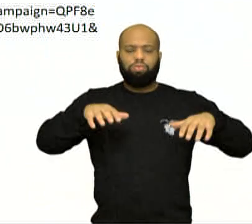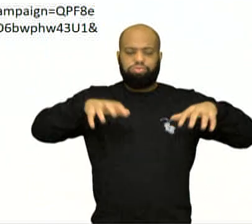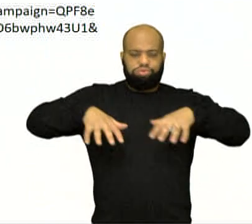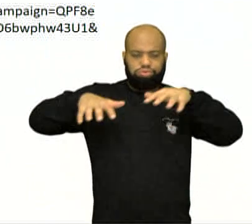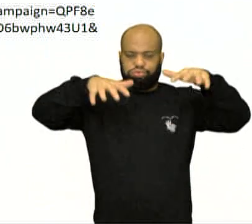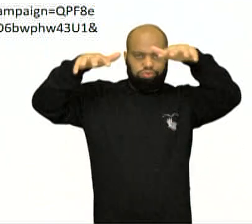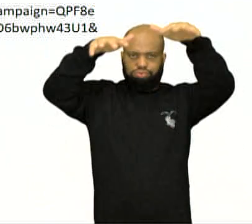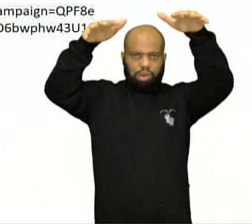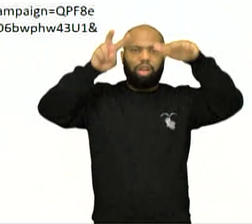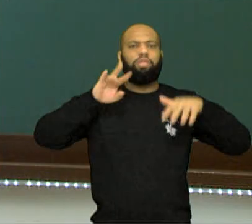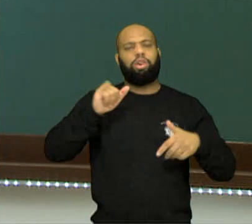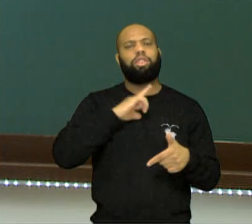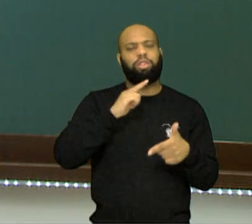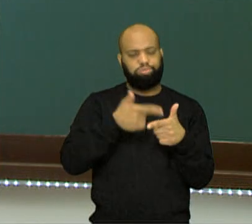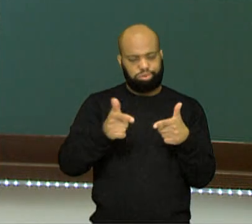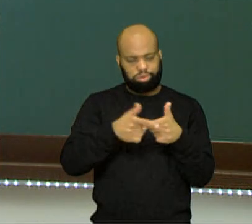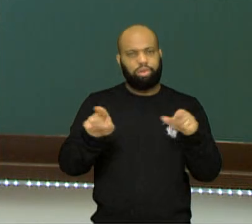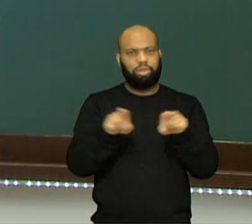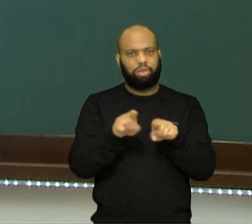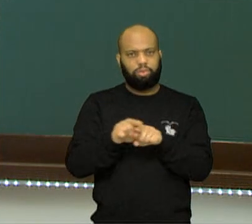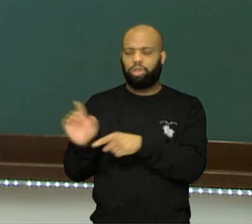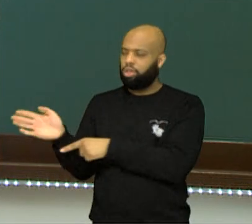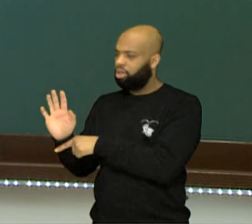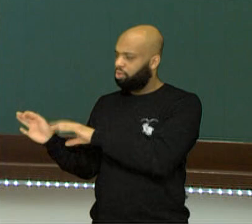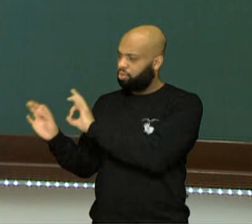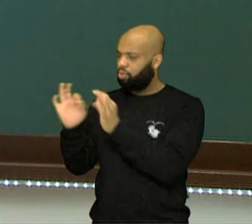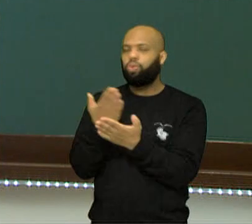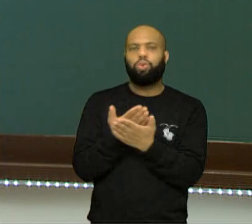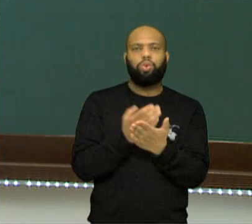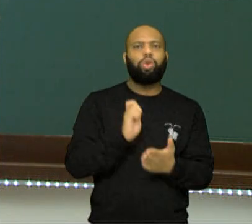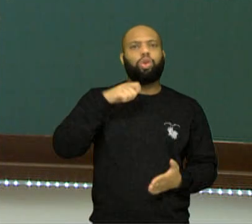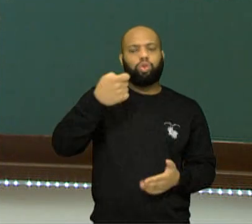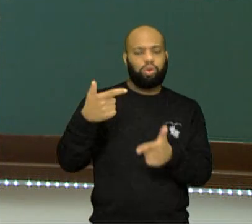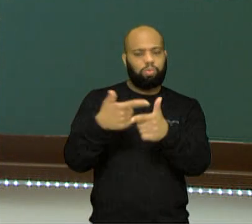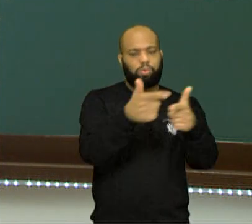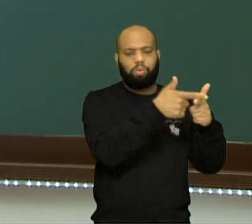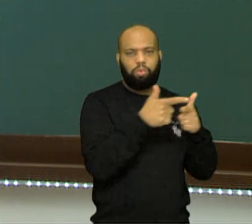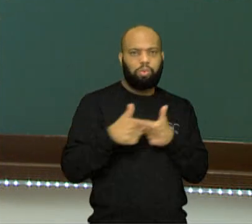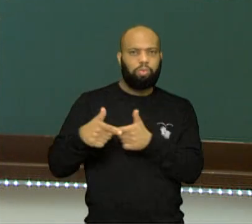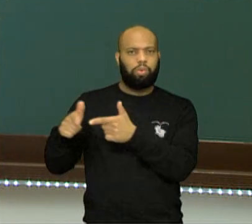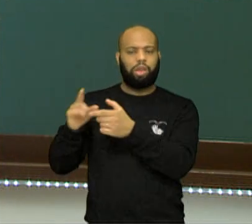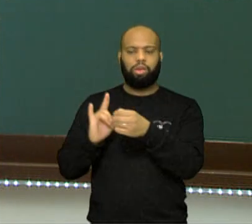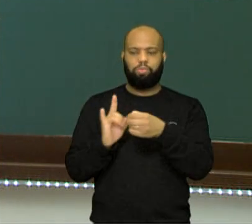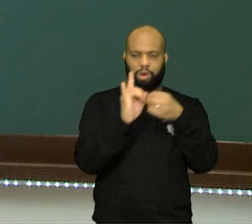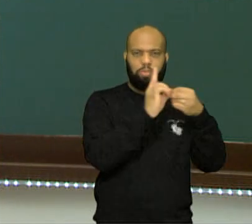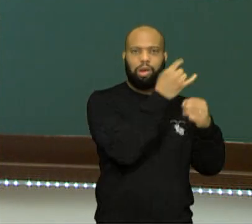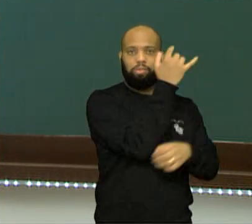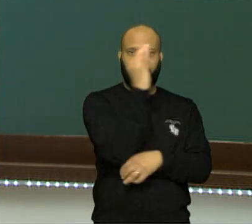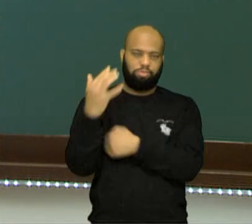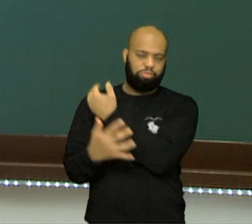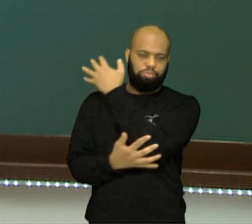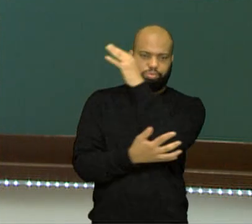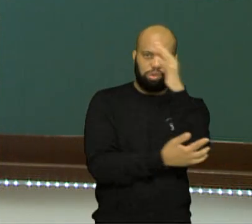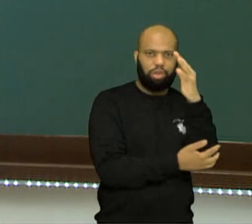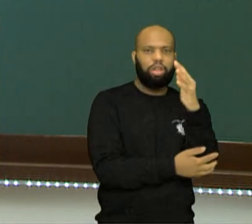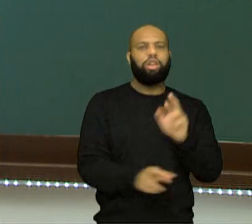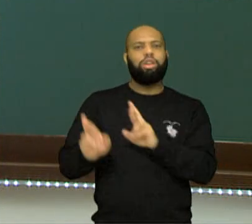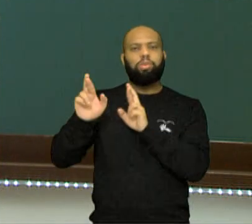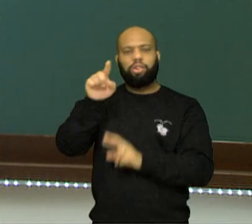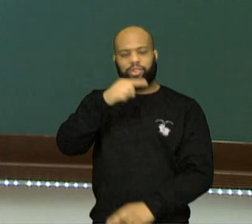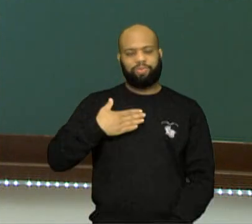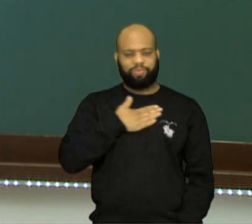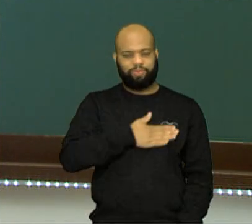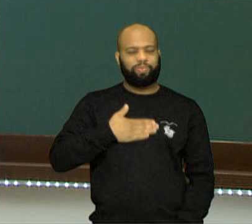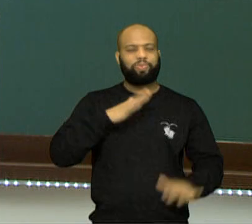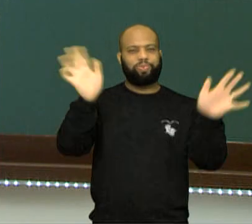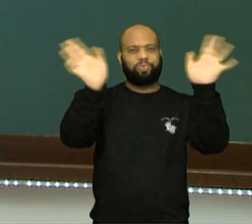gerar sérios problemas. Nesse vídeo nós falamos sobre os problemas ambientais urbanos. Espero que